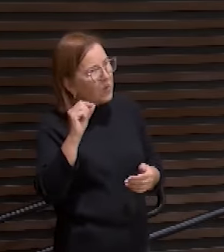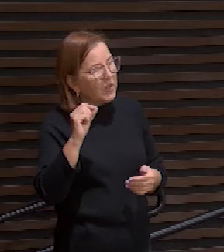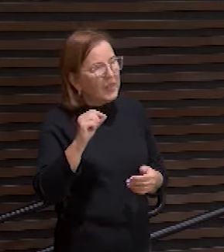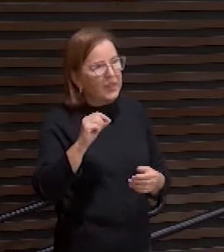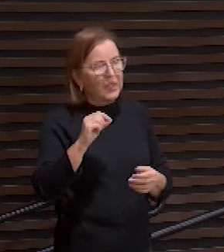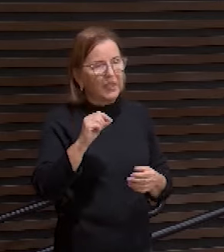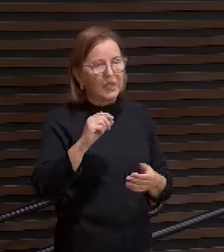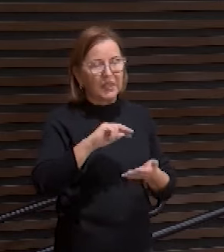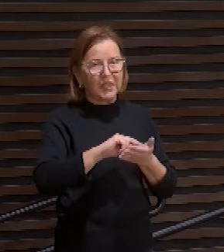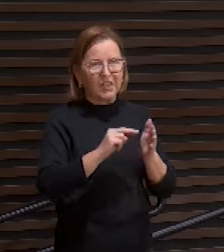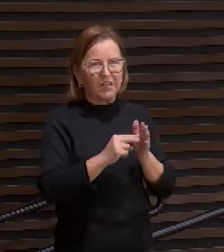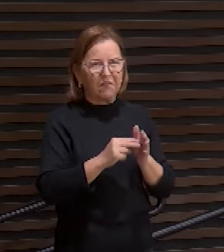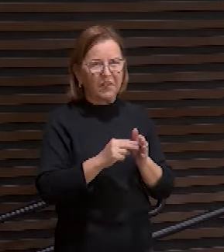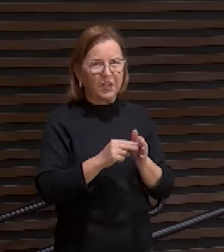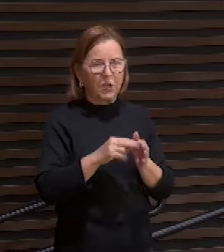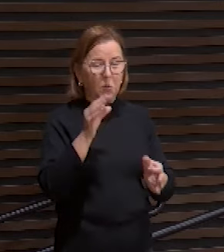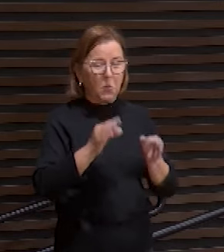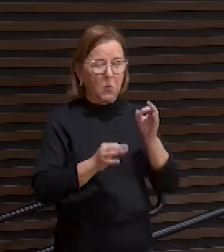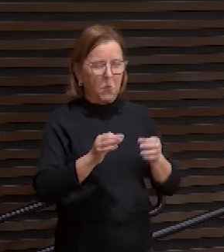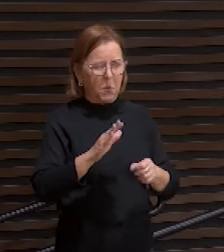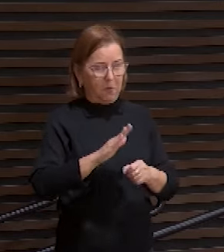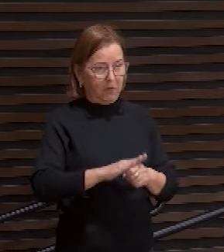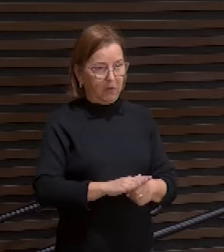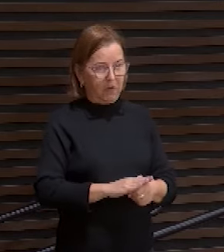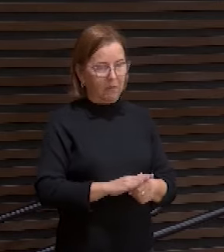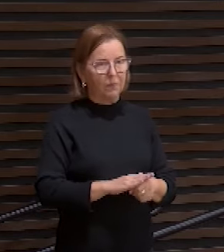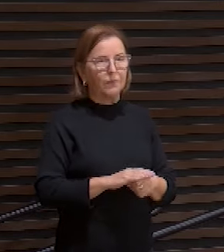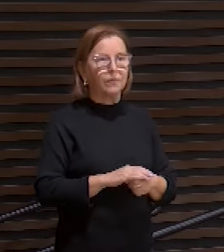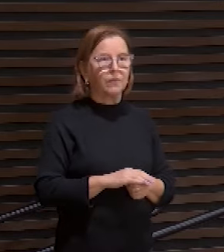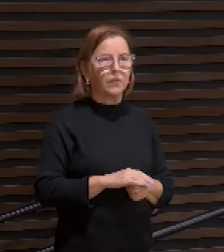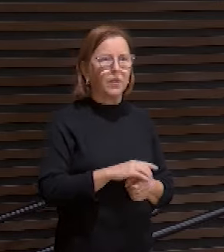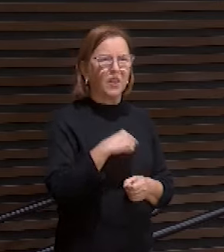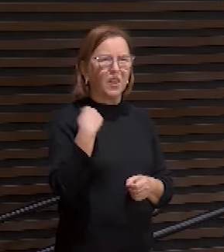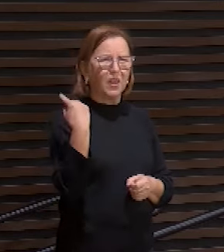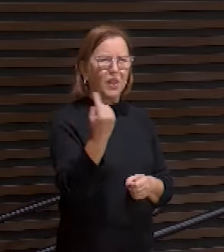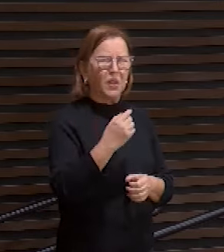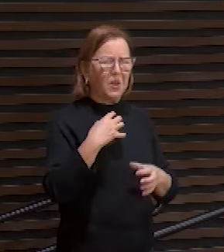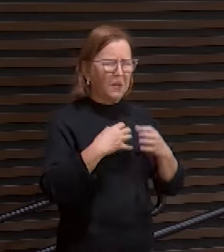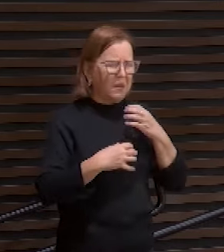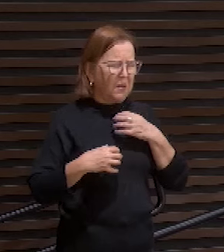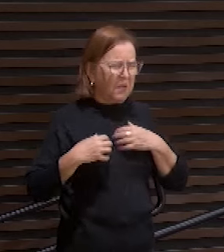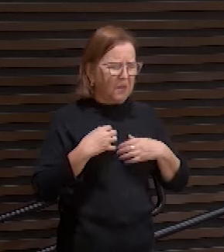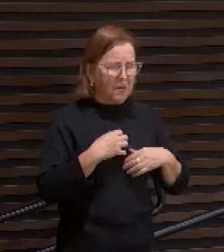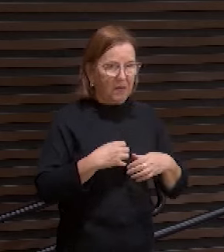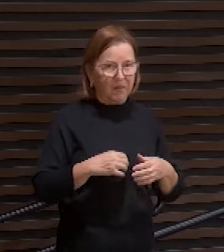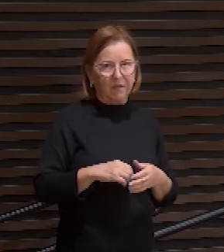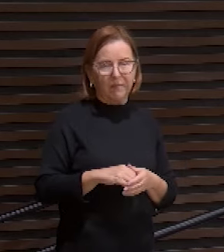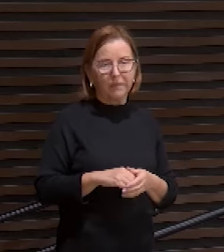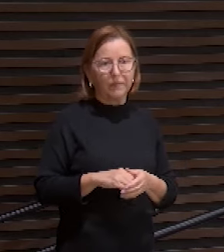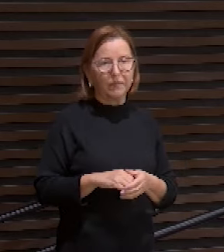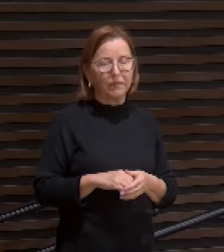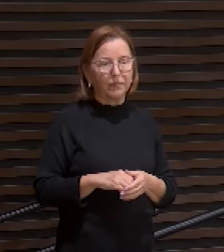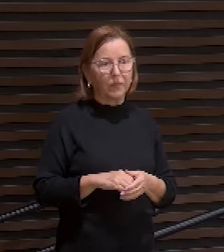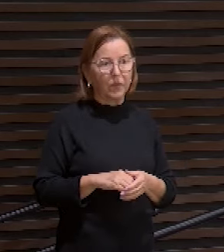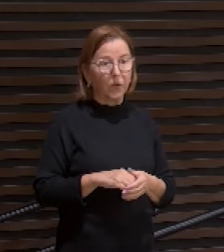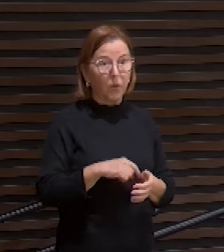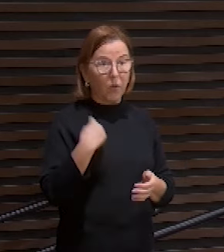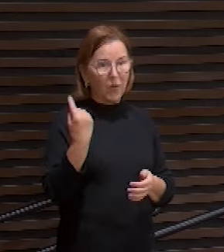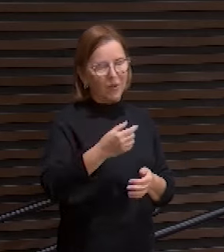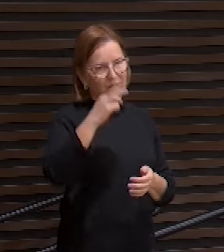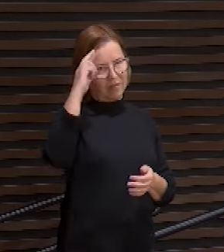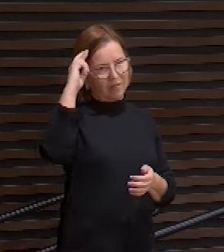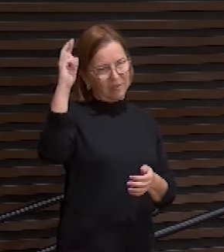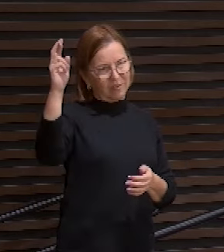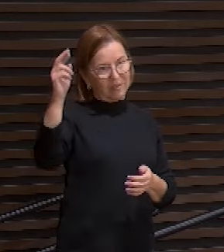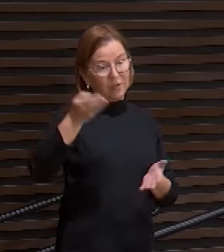judiciário opressivo e a gente fica angustiado com sensação de impotência pois é o nosso senhor